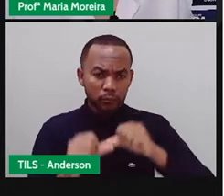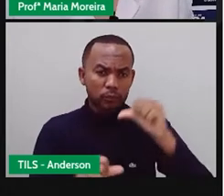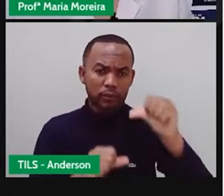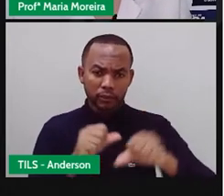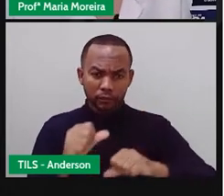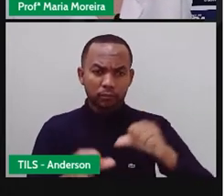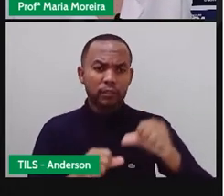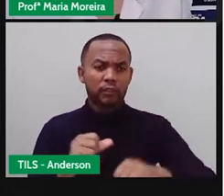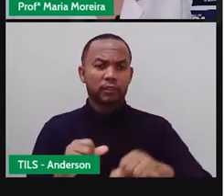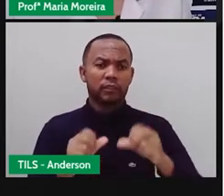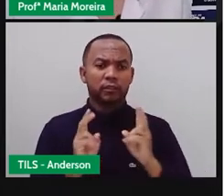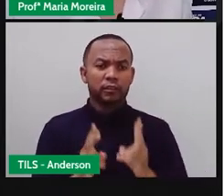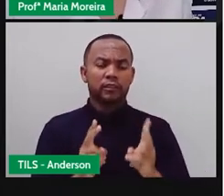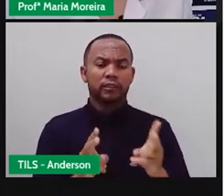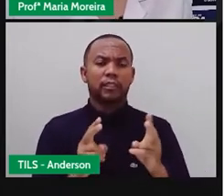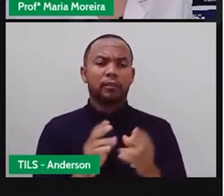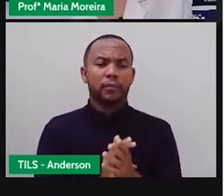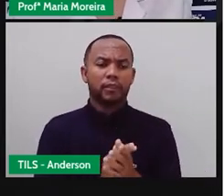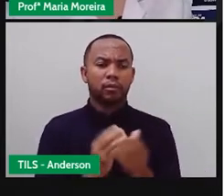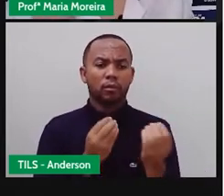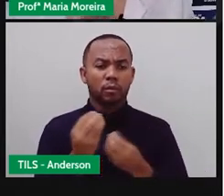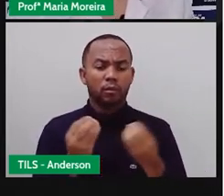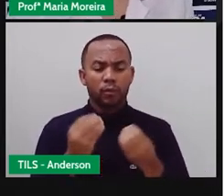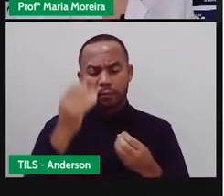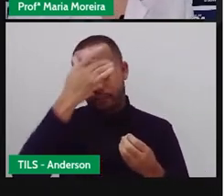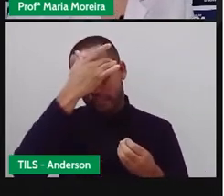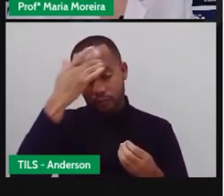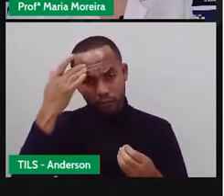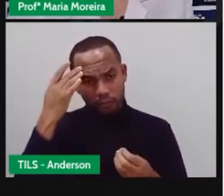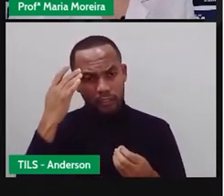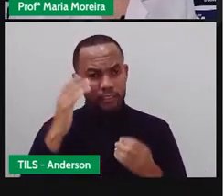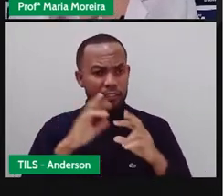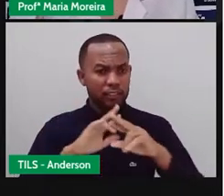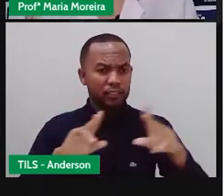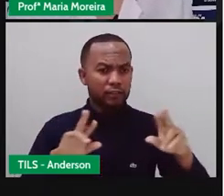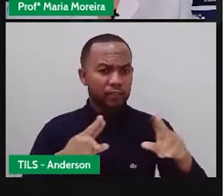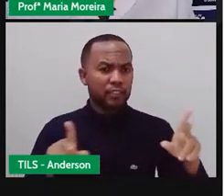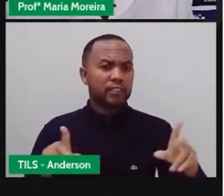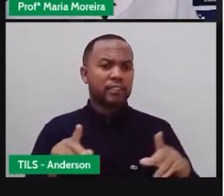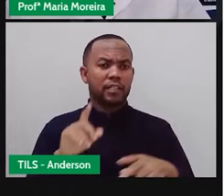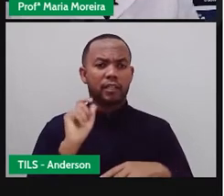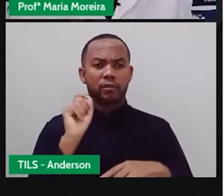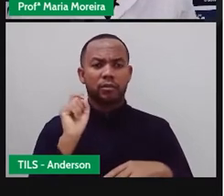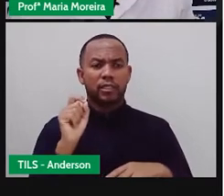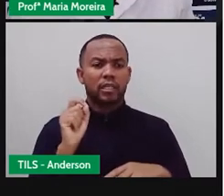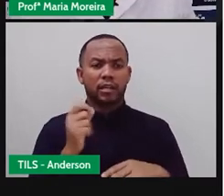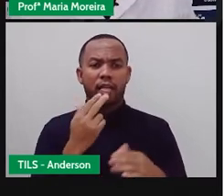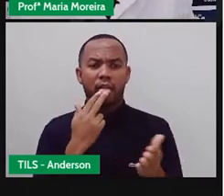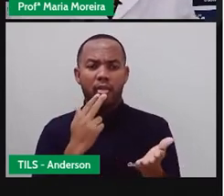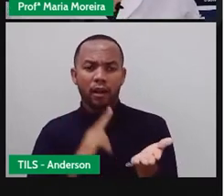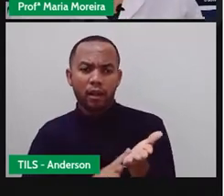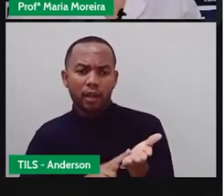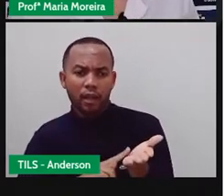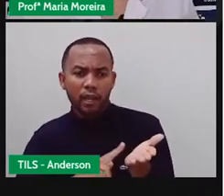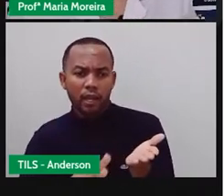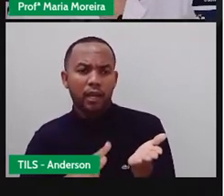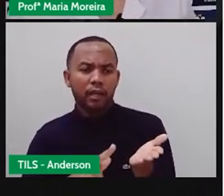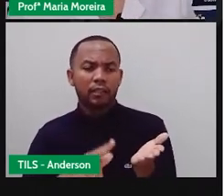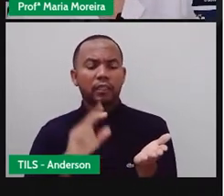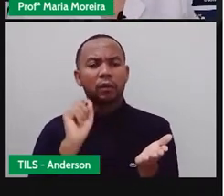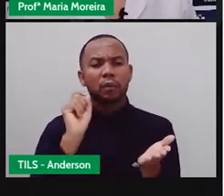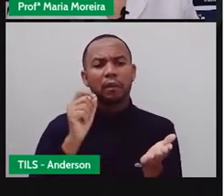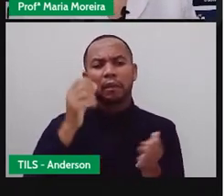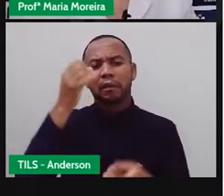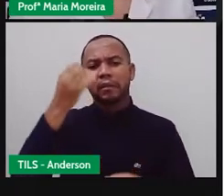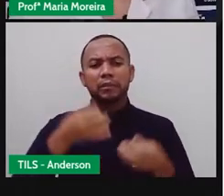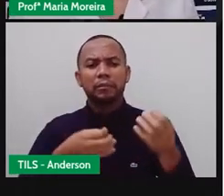né? Ao longo da evolução da sociedade. Inclusive, na nossa aula de ontem, a Pró falando aí sobre carta, né? Isso, ela disse pra vocês,